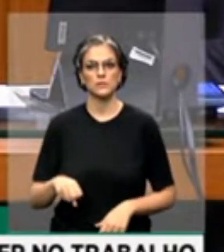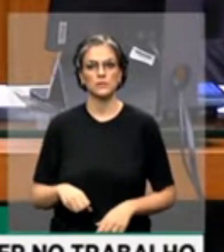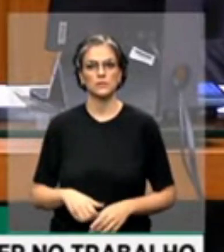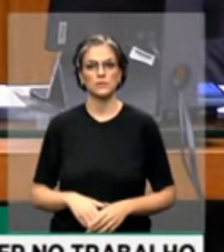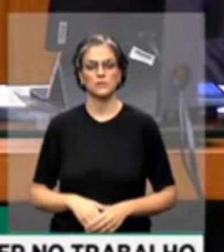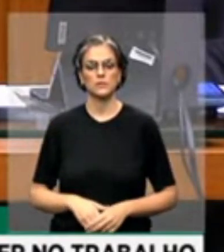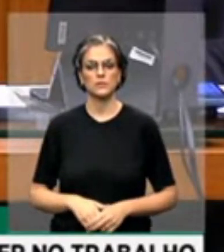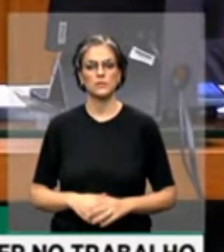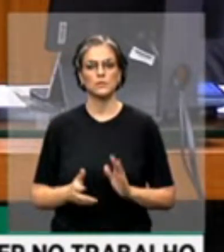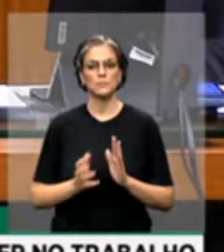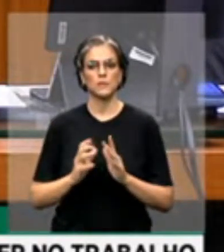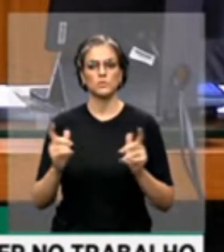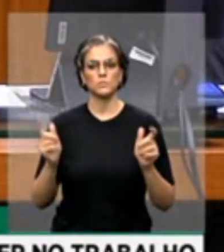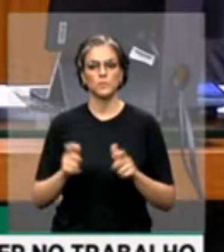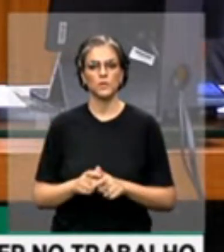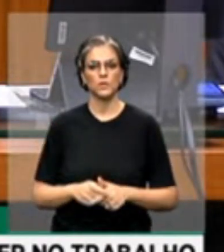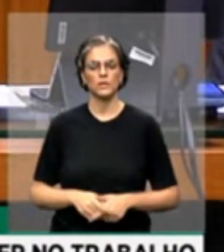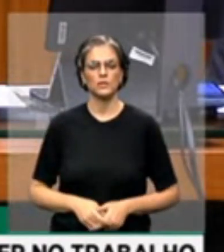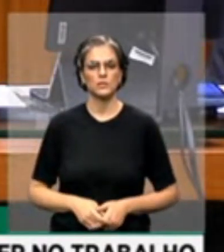Obrigado. Minoria.